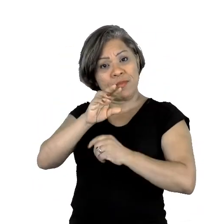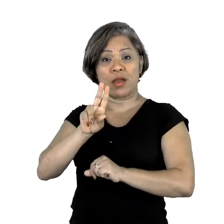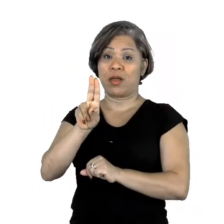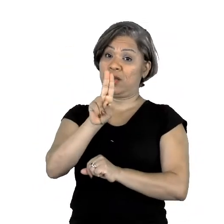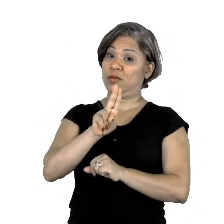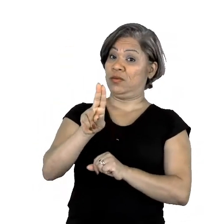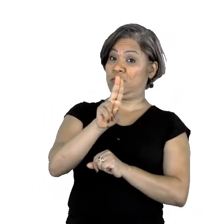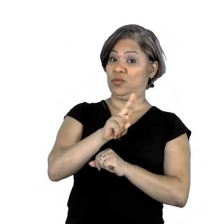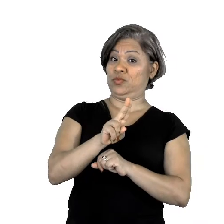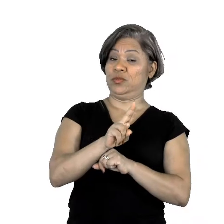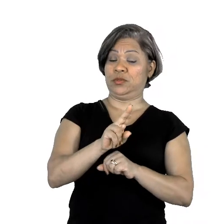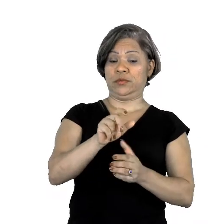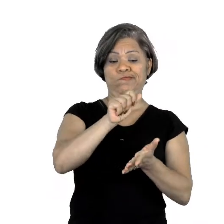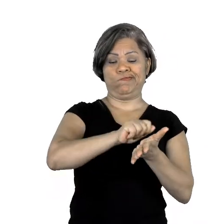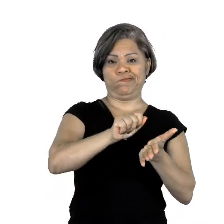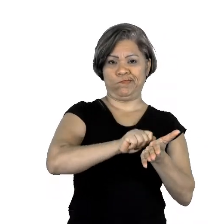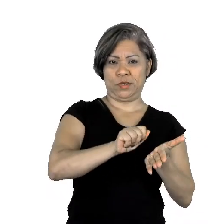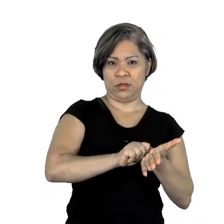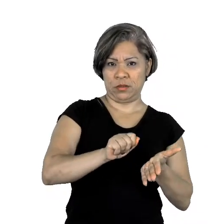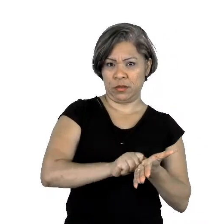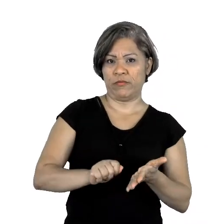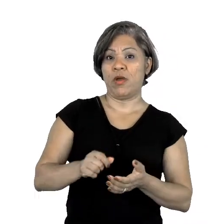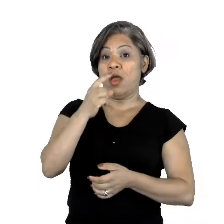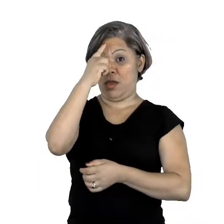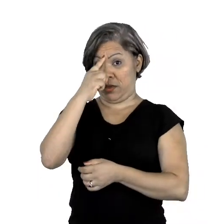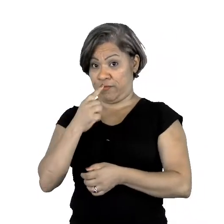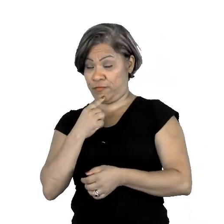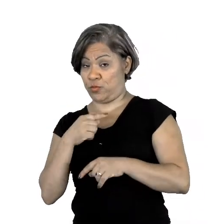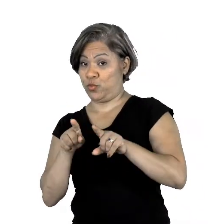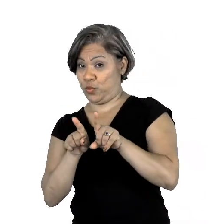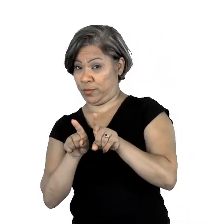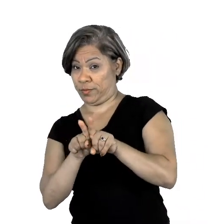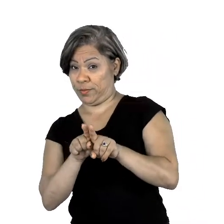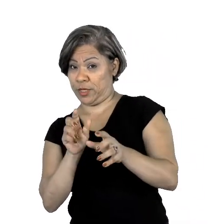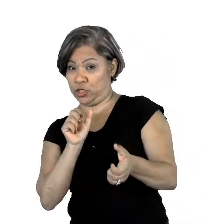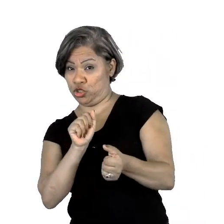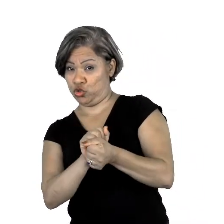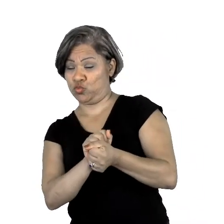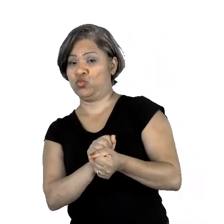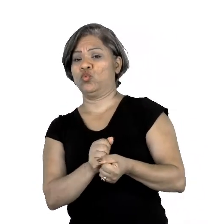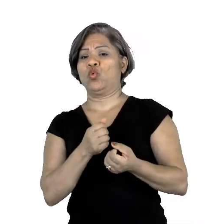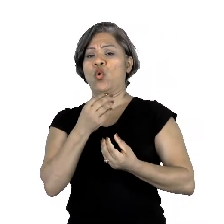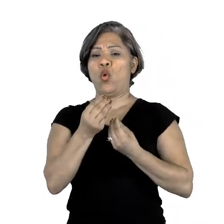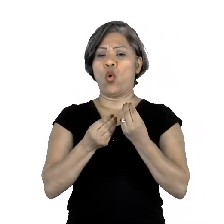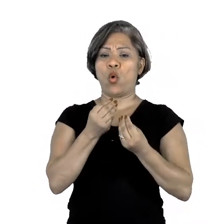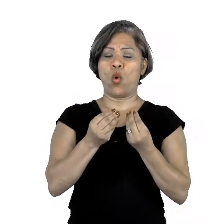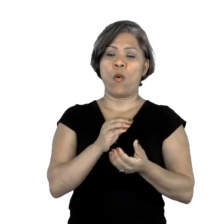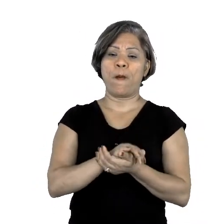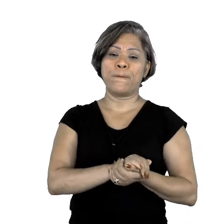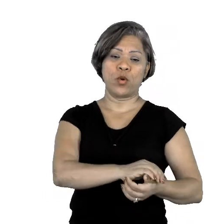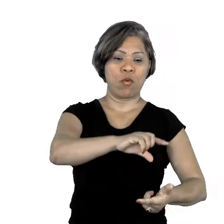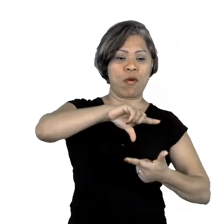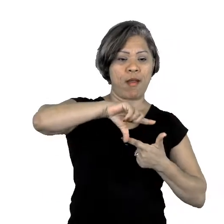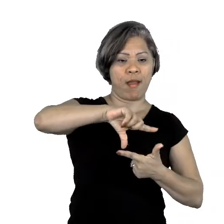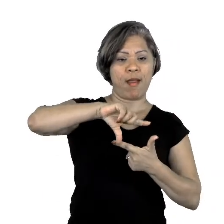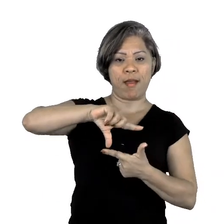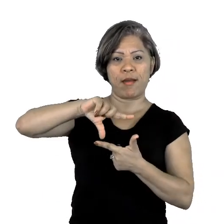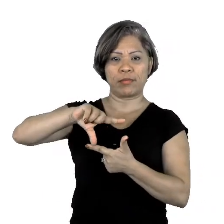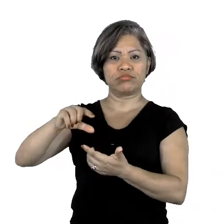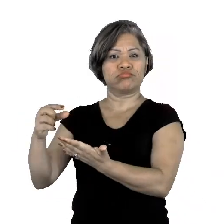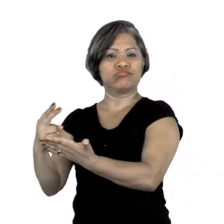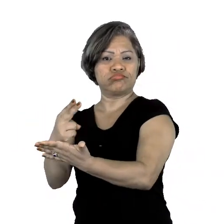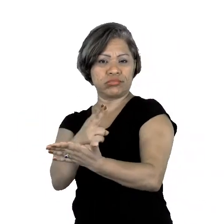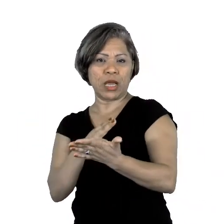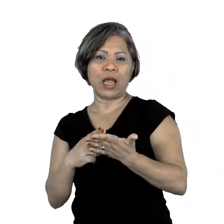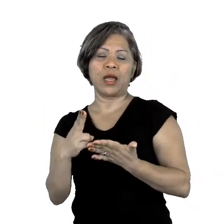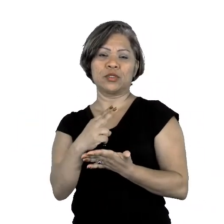figuras ao mesmo tempo, como nos casos das charges, cartuns, anúncios publicitários. Quando